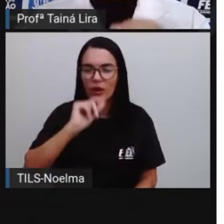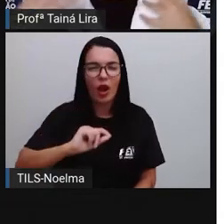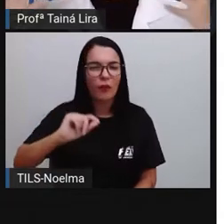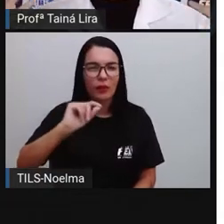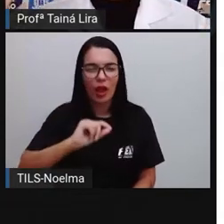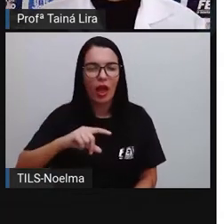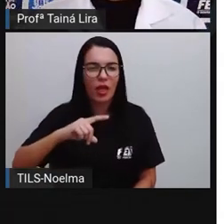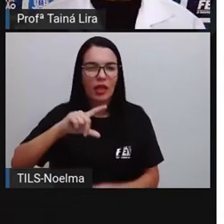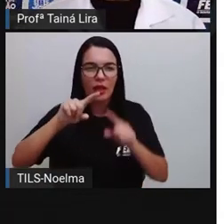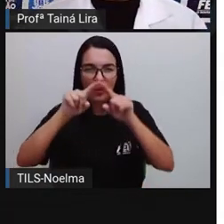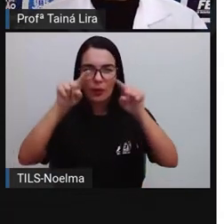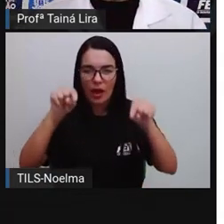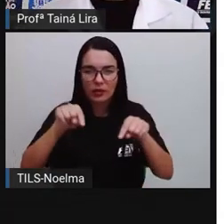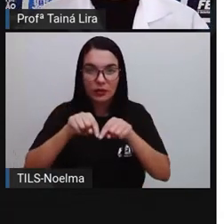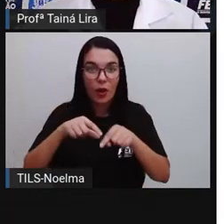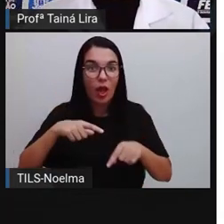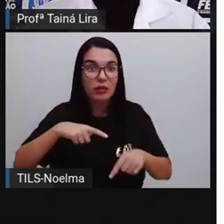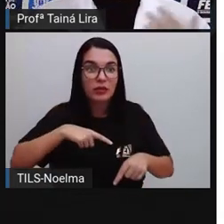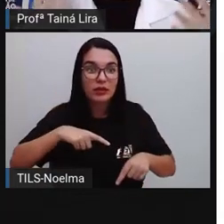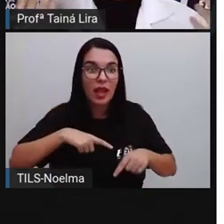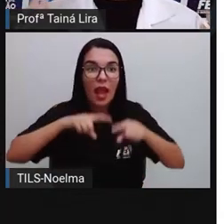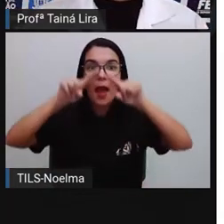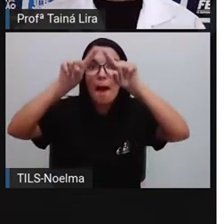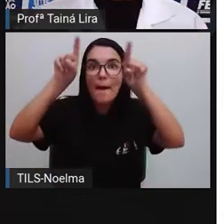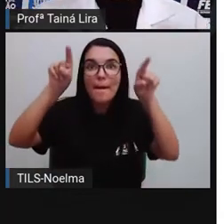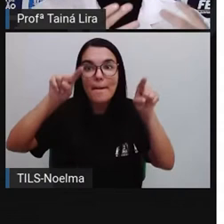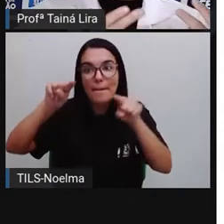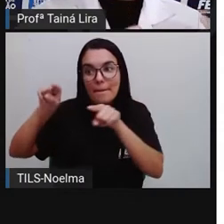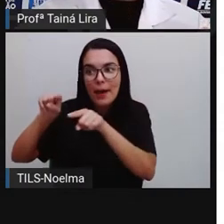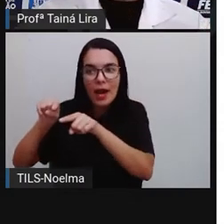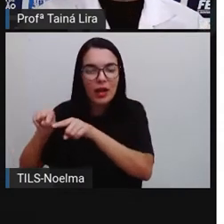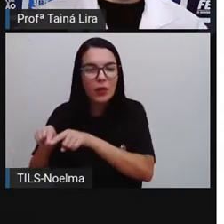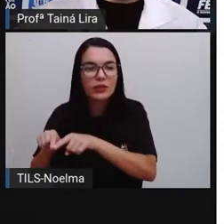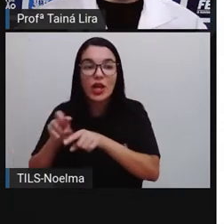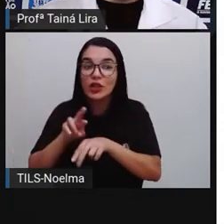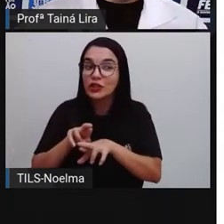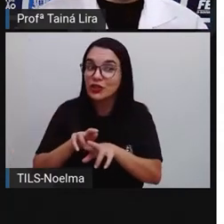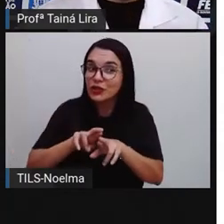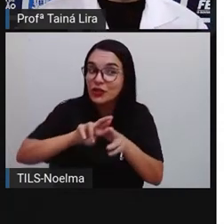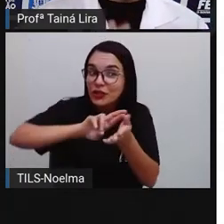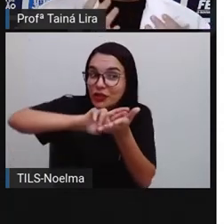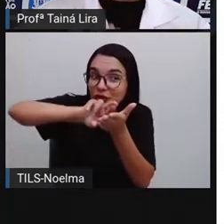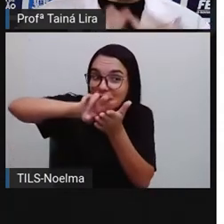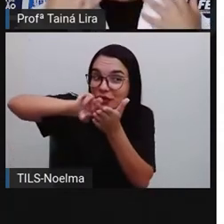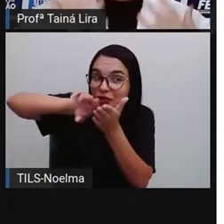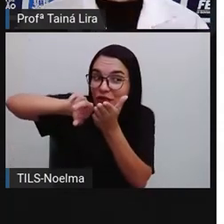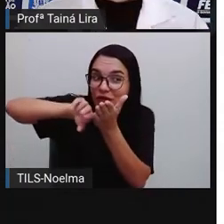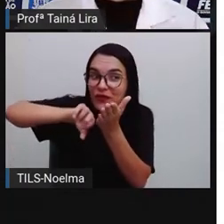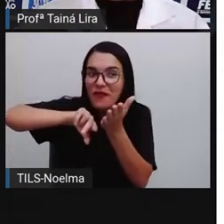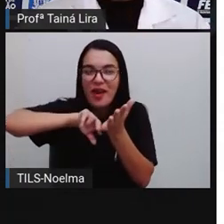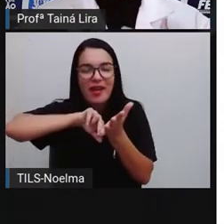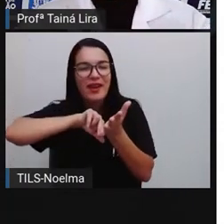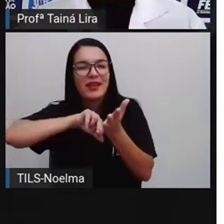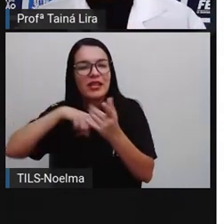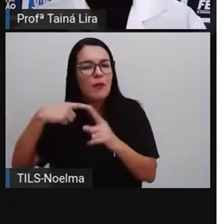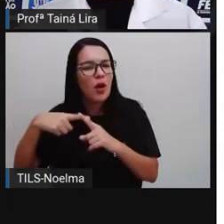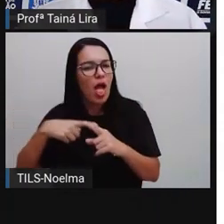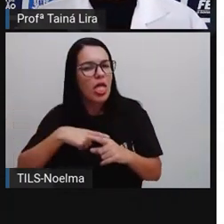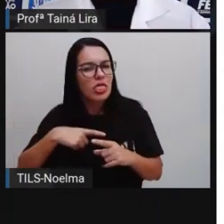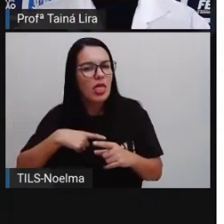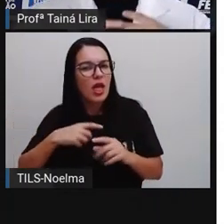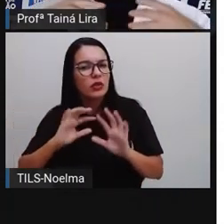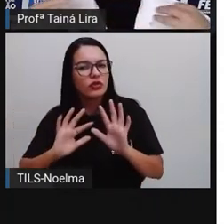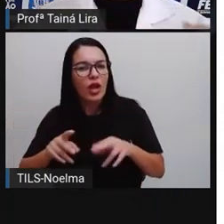balões diferentes, né? De acordo com a função dele no texto. Então,